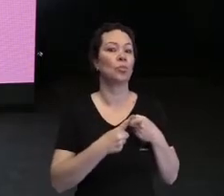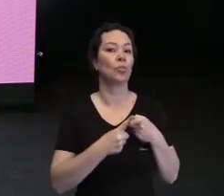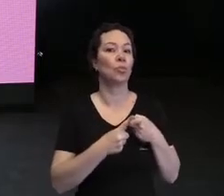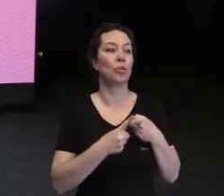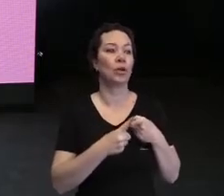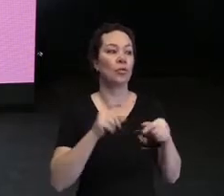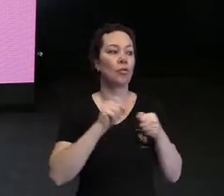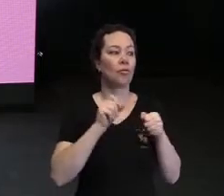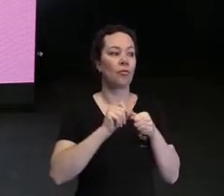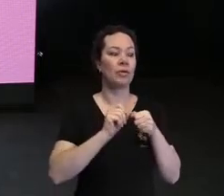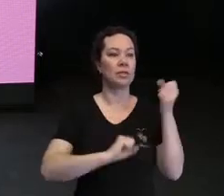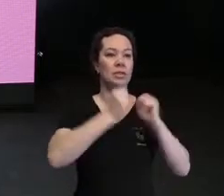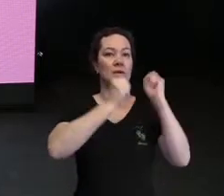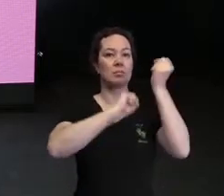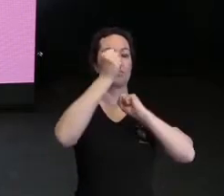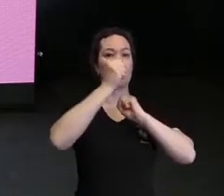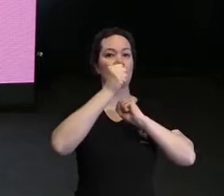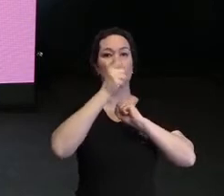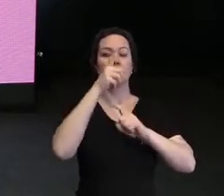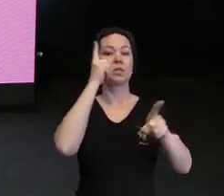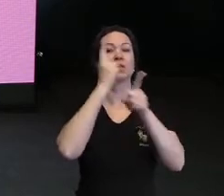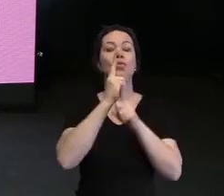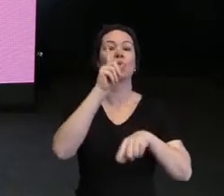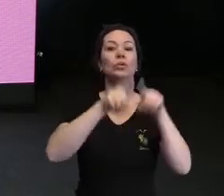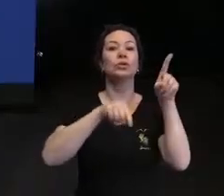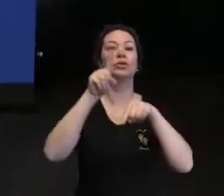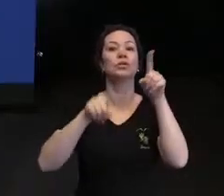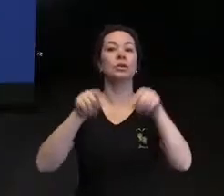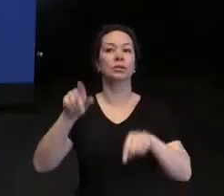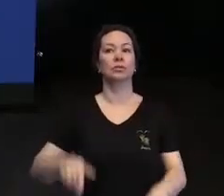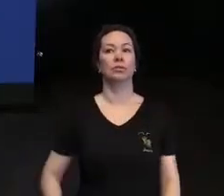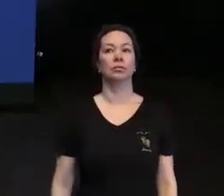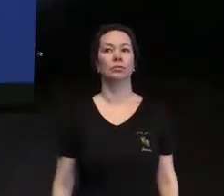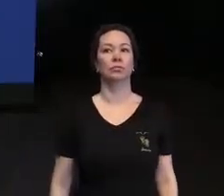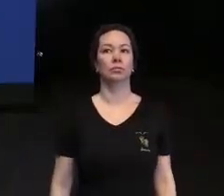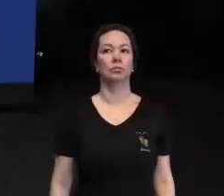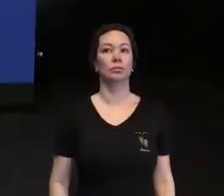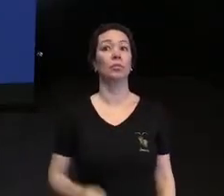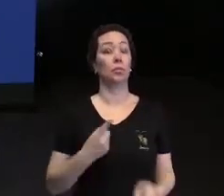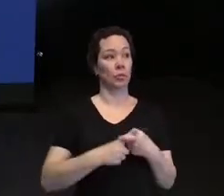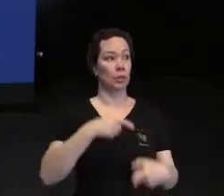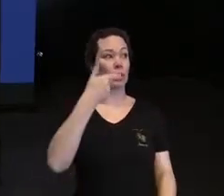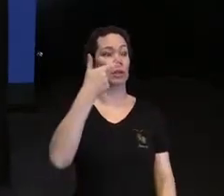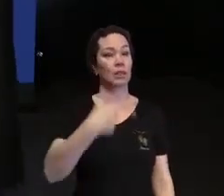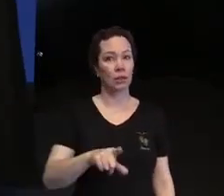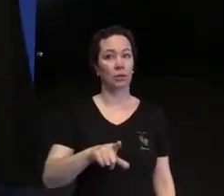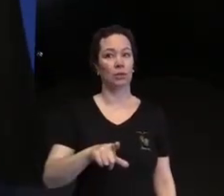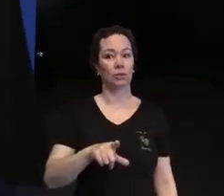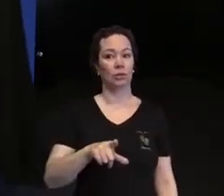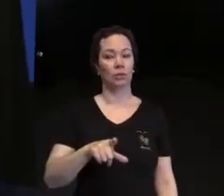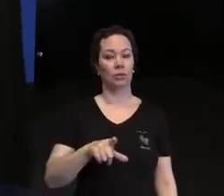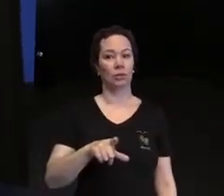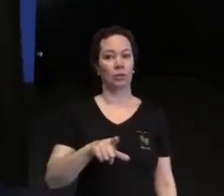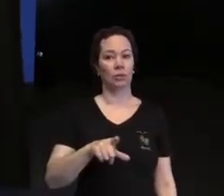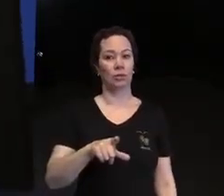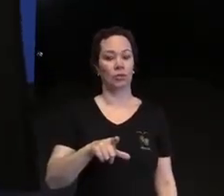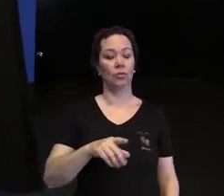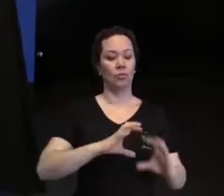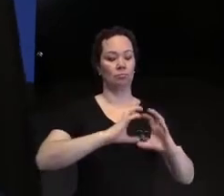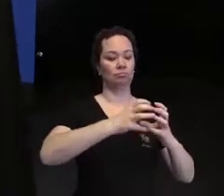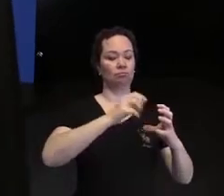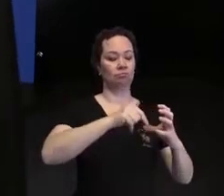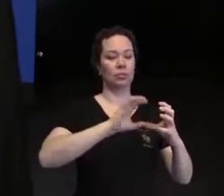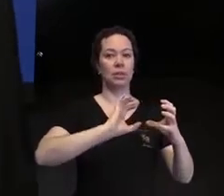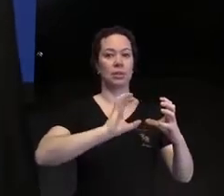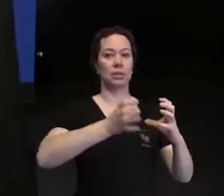vai numa empresa e ainda não encontra tanta diversidade? Porque, de novo, a neurociência nos traz que a gente